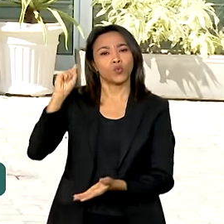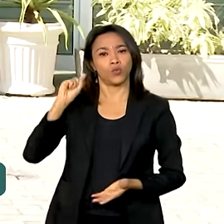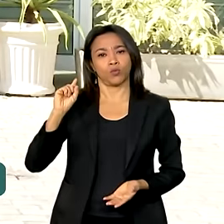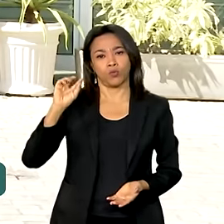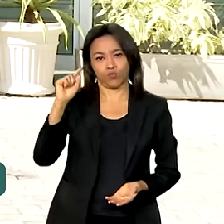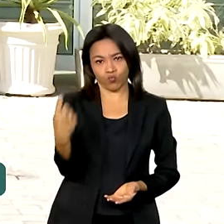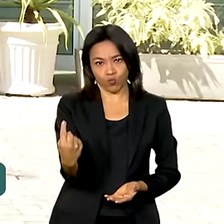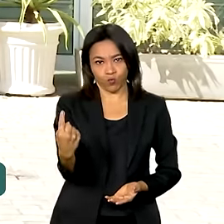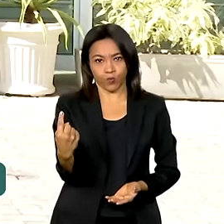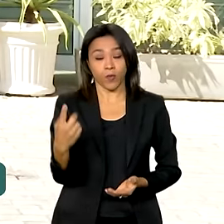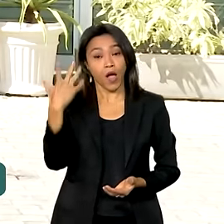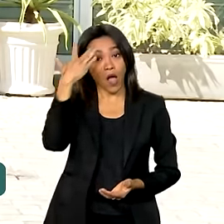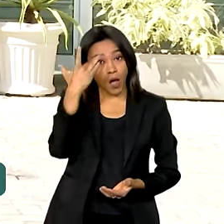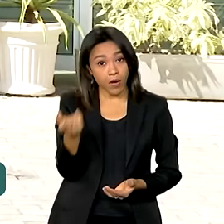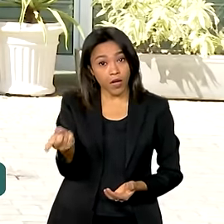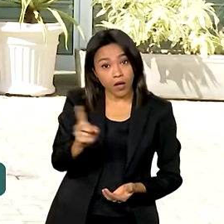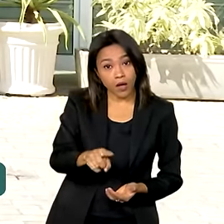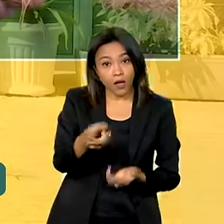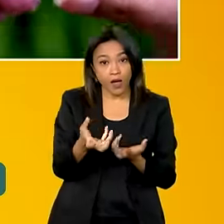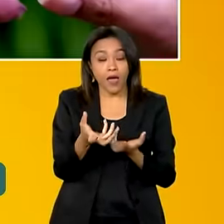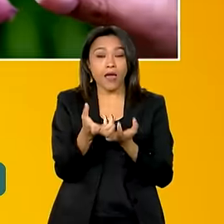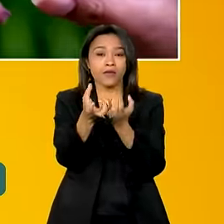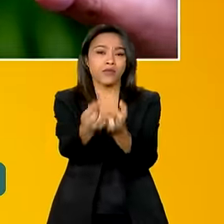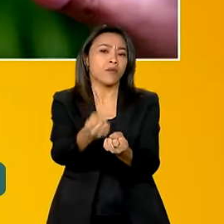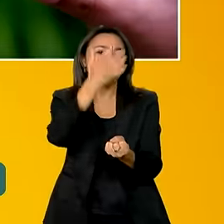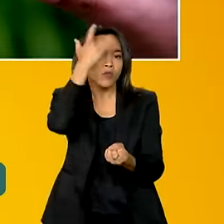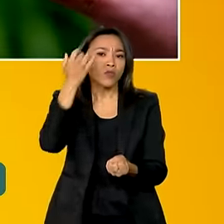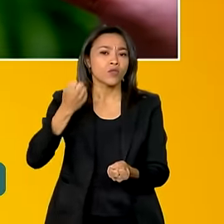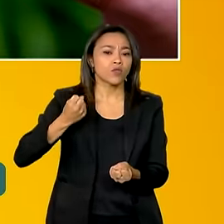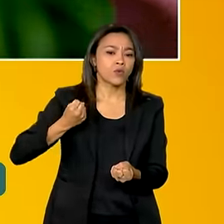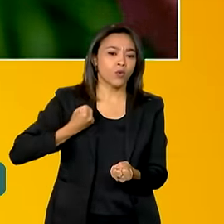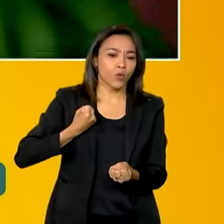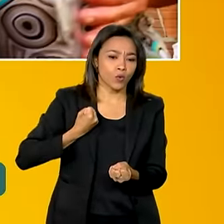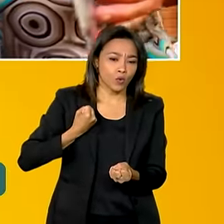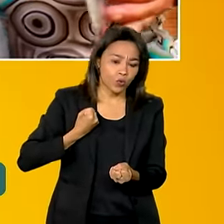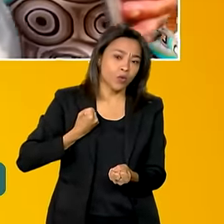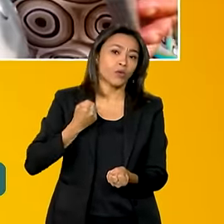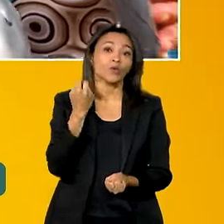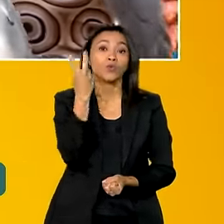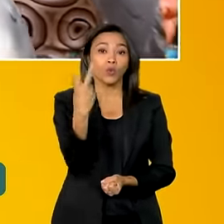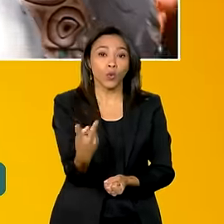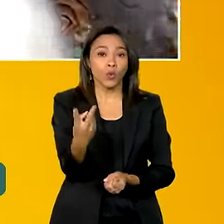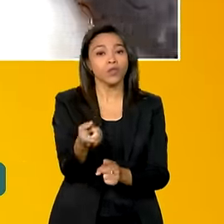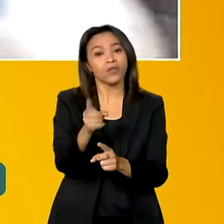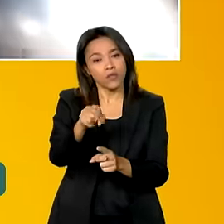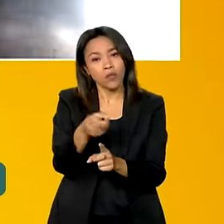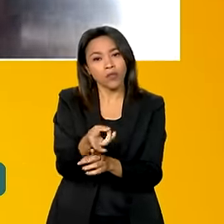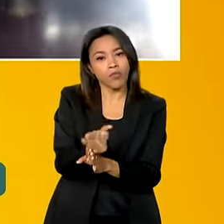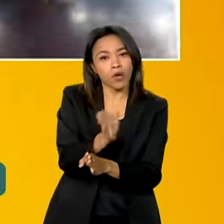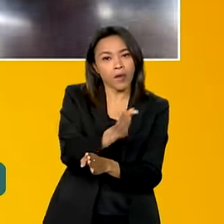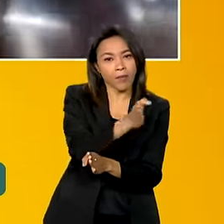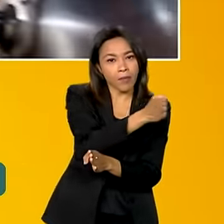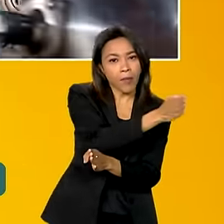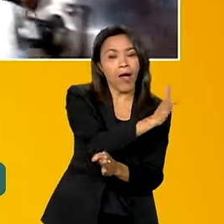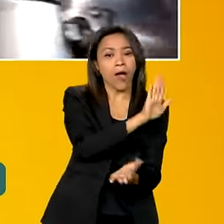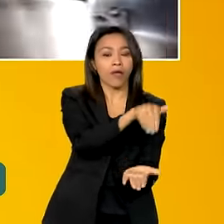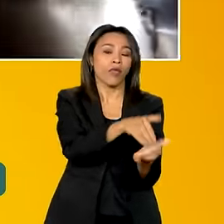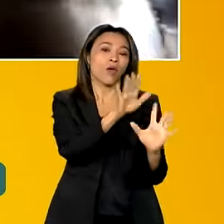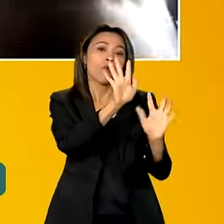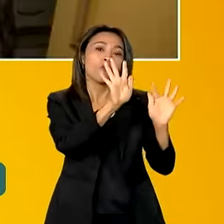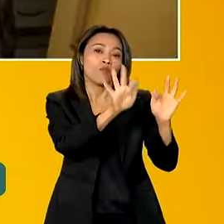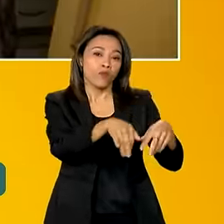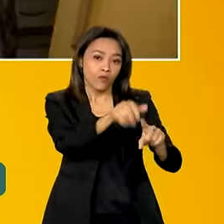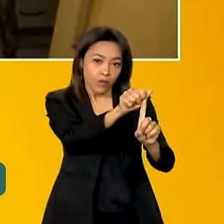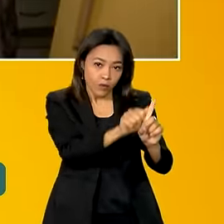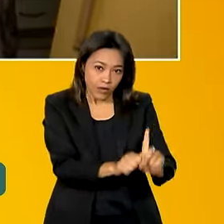Amanhã, recebem os beneficiários com o número do NIS final 2 e assim por diante até o fim do mês. De acordo